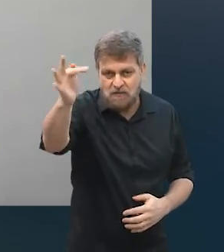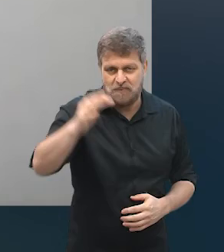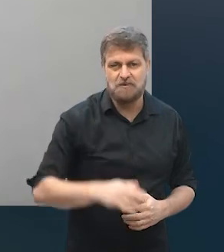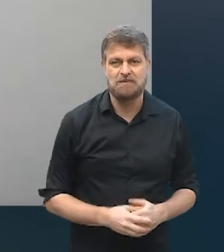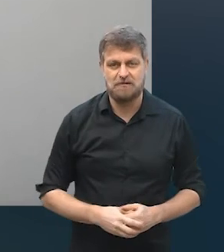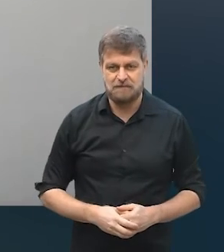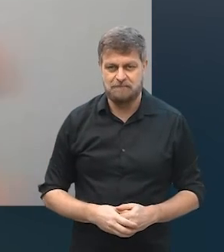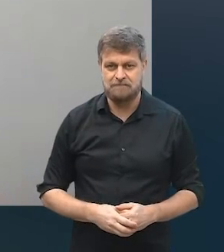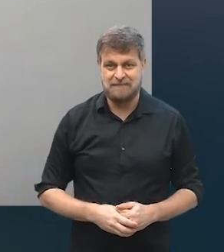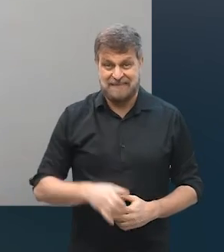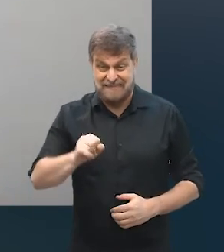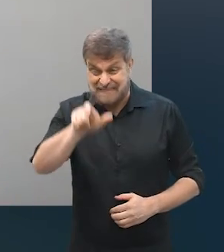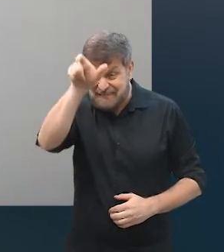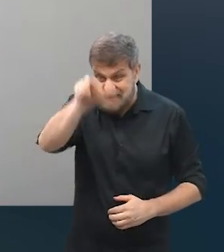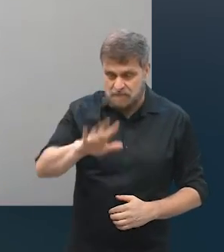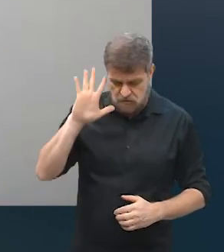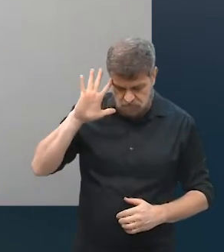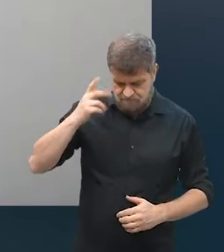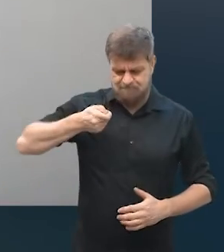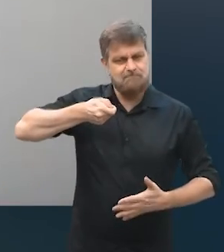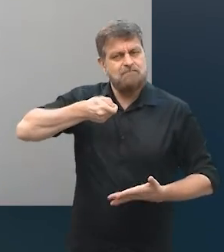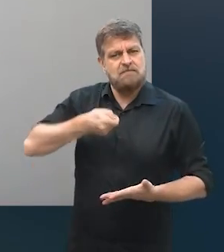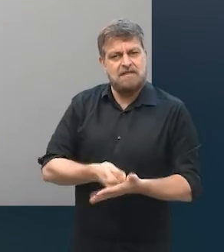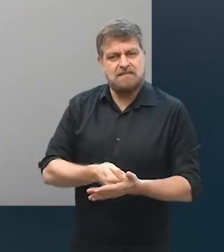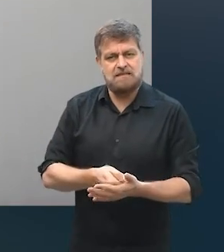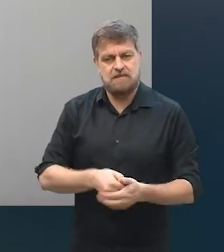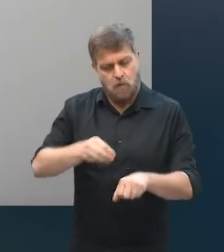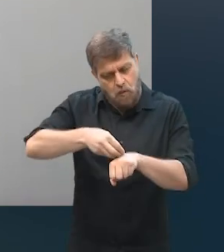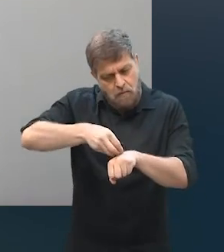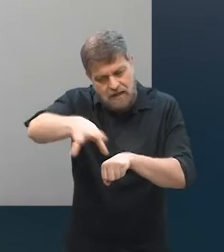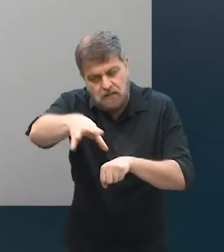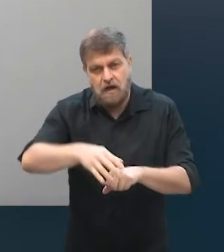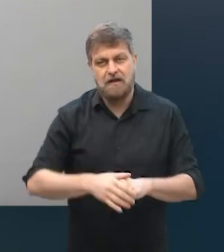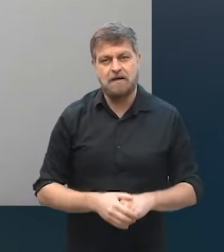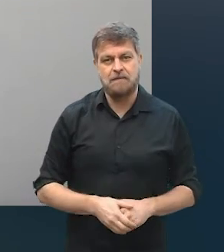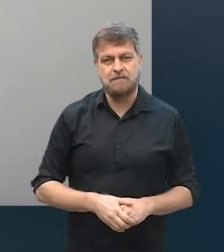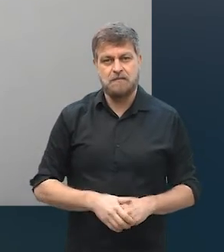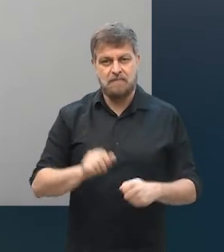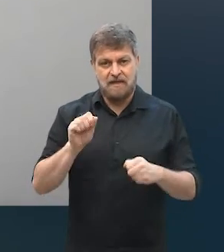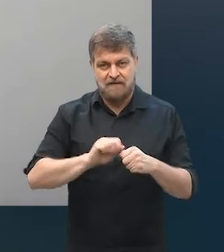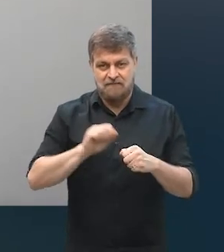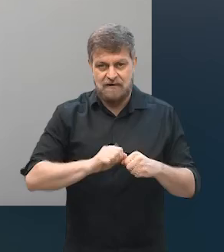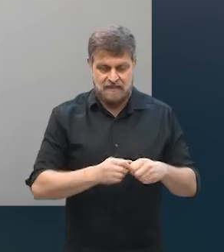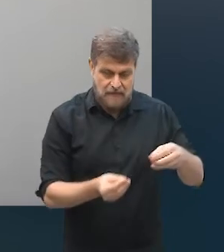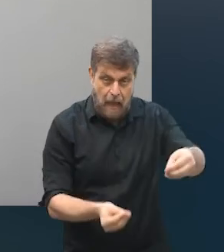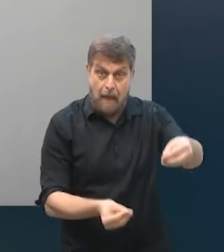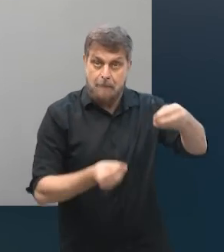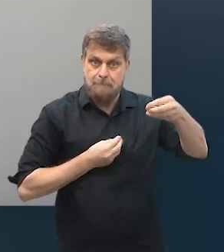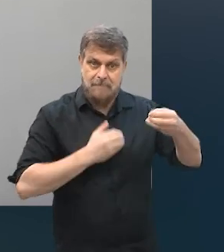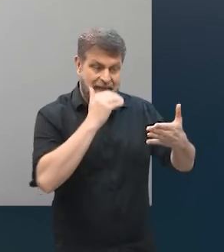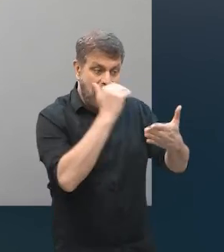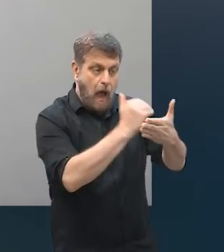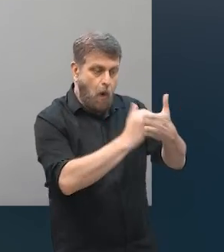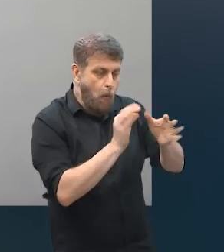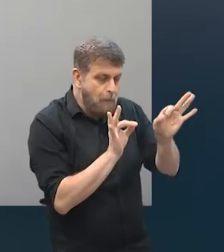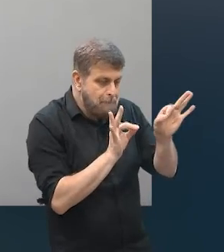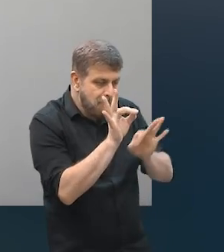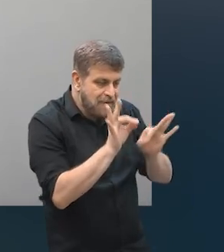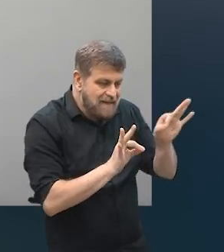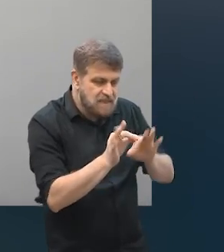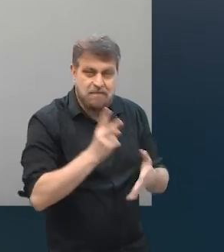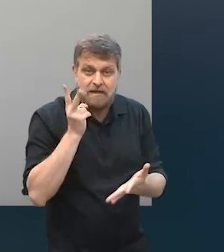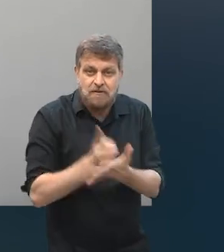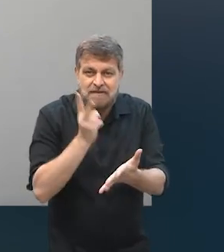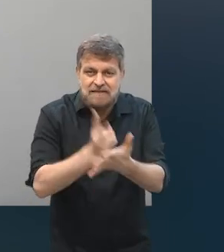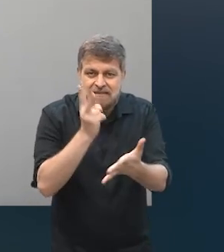empreendimento, tá, então se a pessoa tomou essa decisão, uma dica que eu deixo aqui, faça revisita, veja esse planejamento com